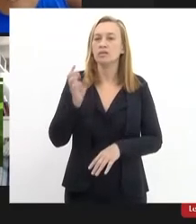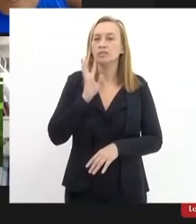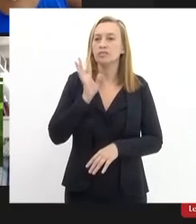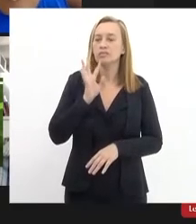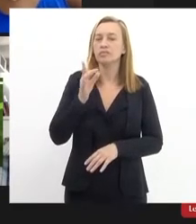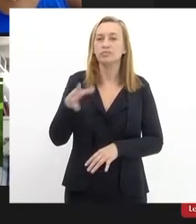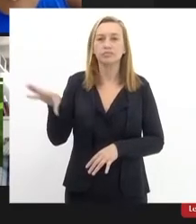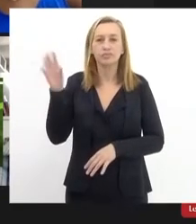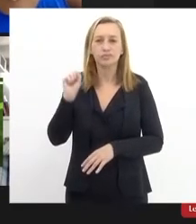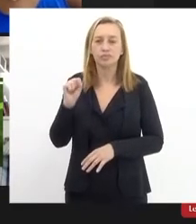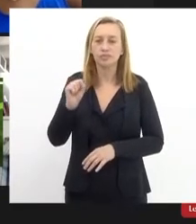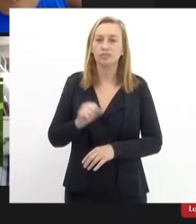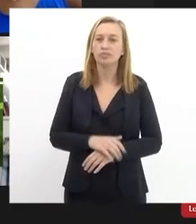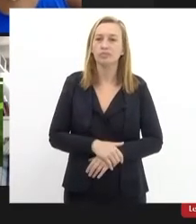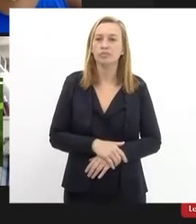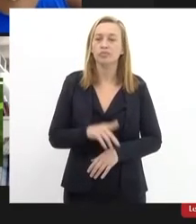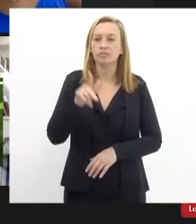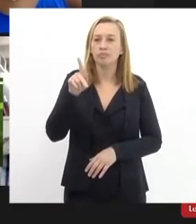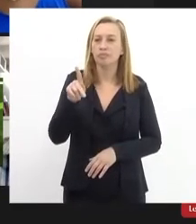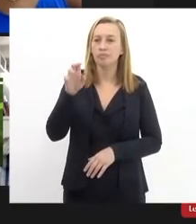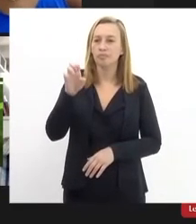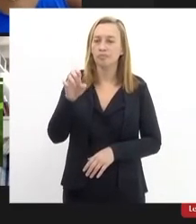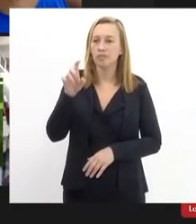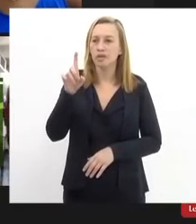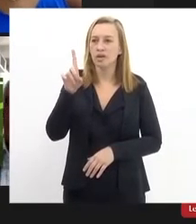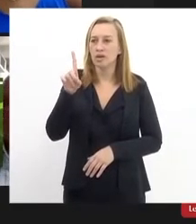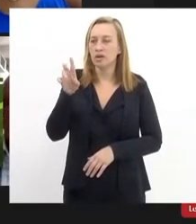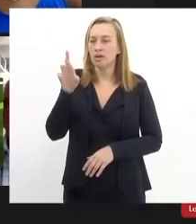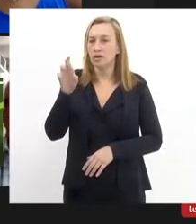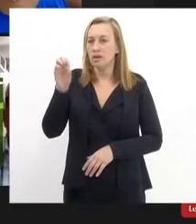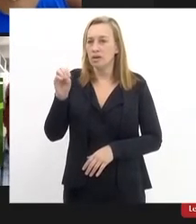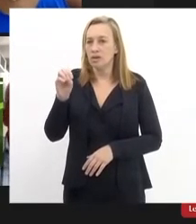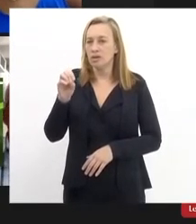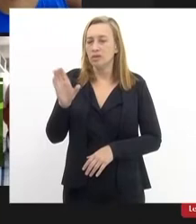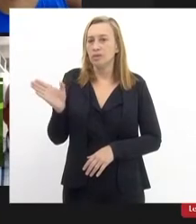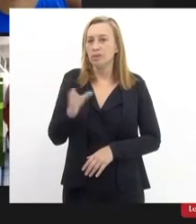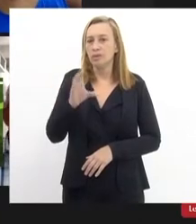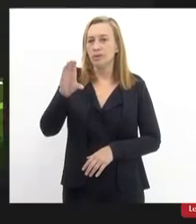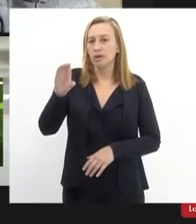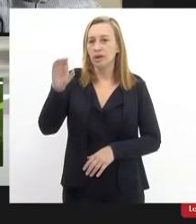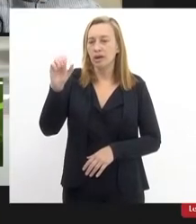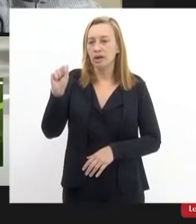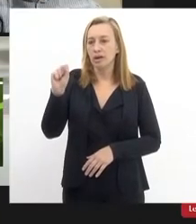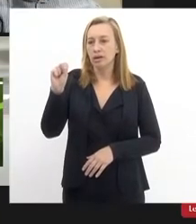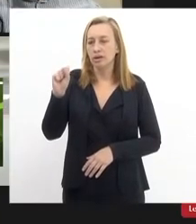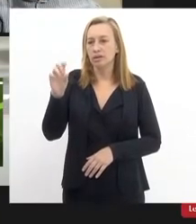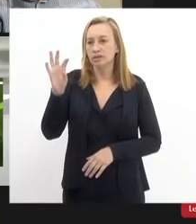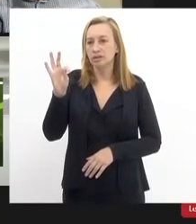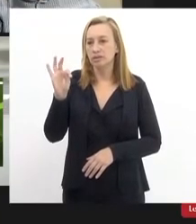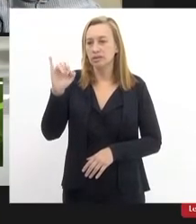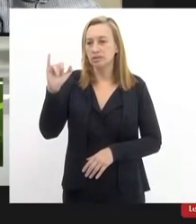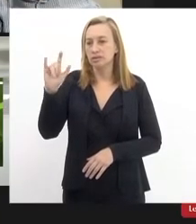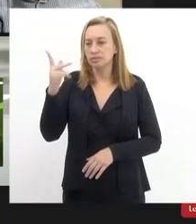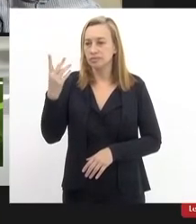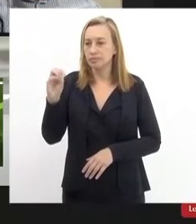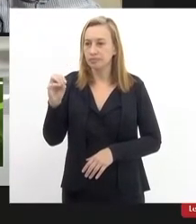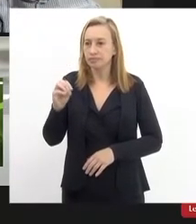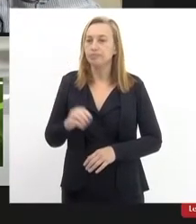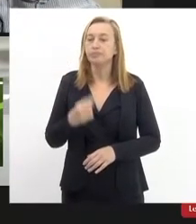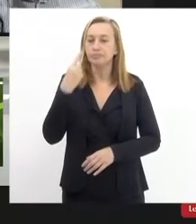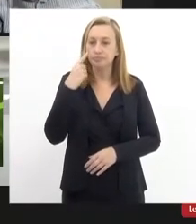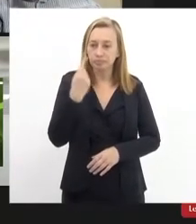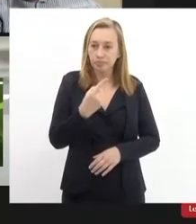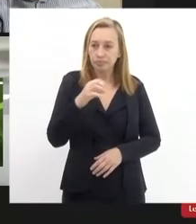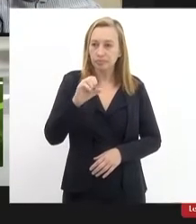vamos ouvir o Pedro Castilho sem prejuízo dos outros todos como a gente já ouviu a exposição maravilhosa do